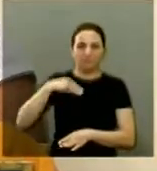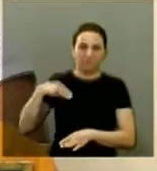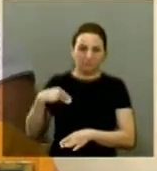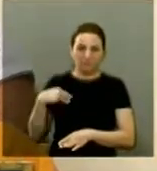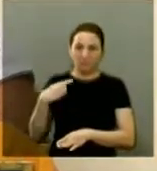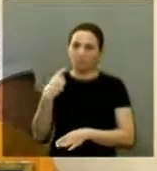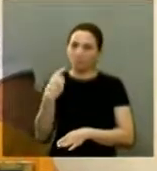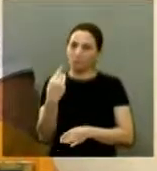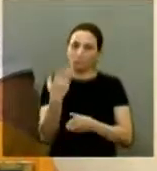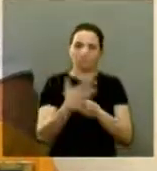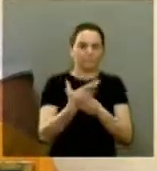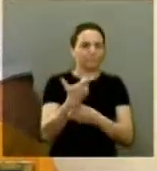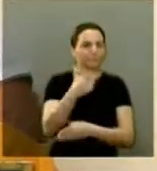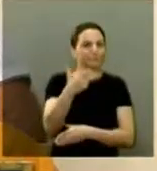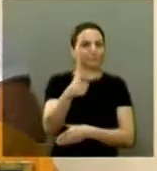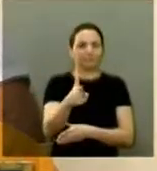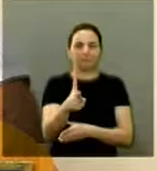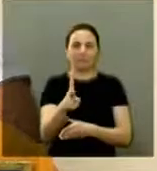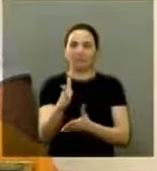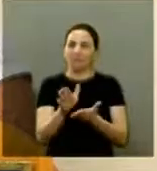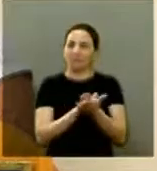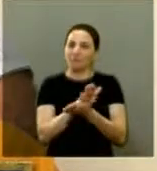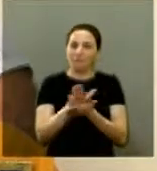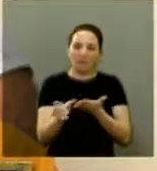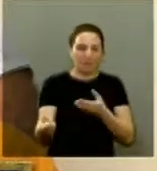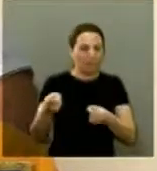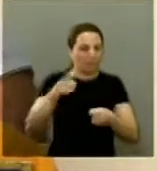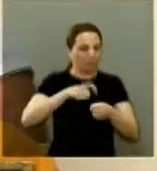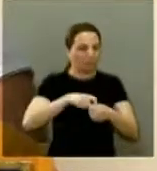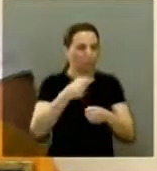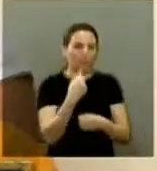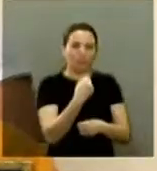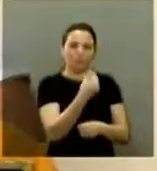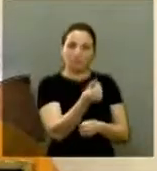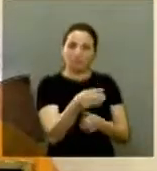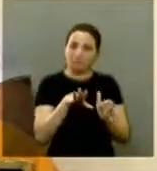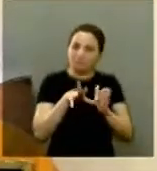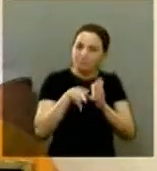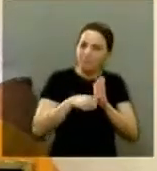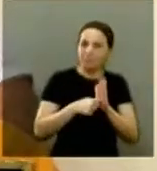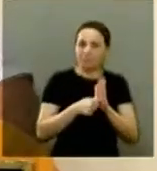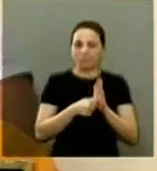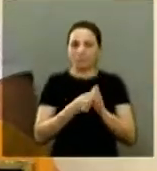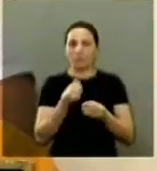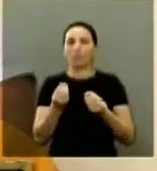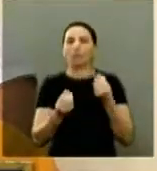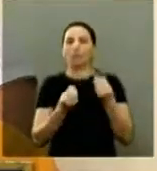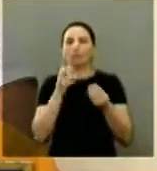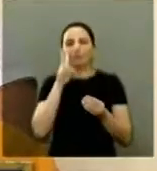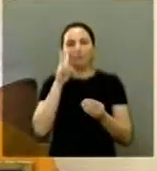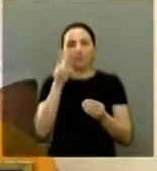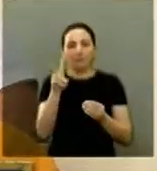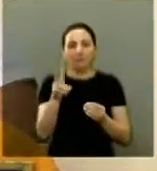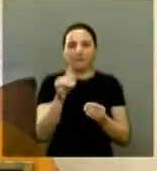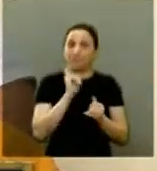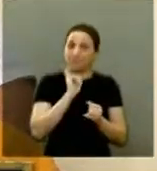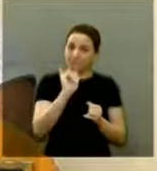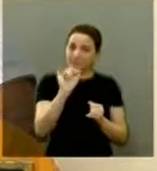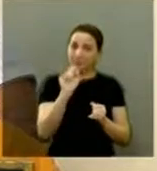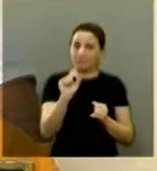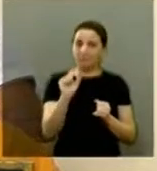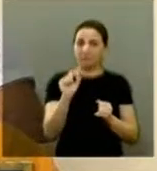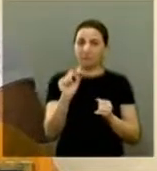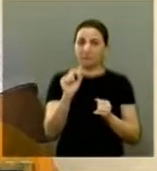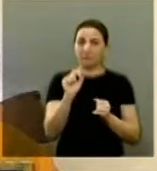está correndo um processo ninguém devolveu um tostão você vê quer dizer dizem que é a